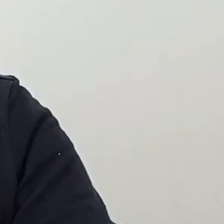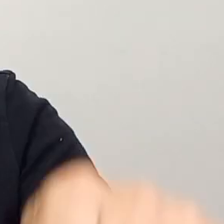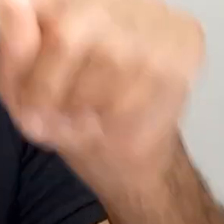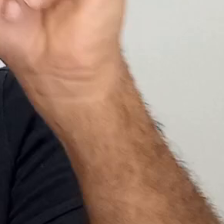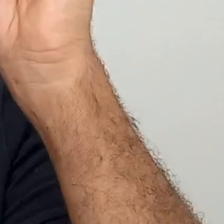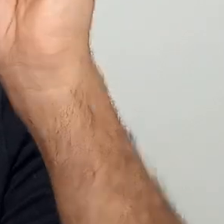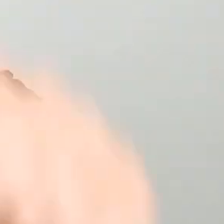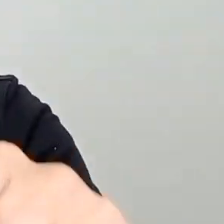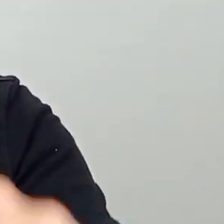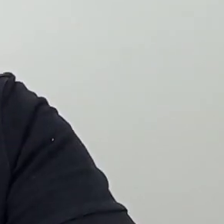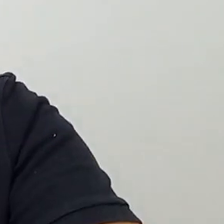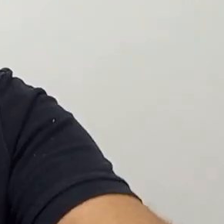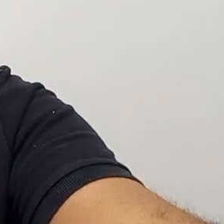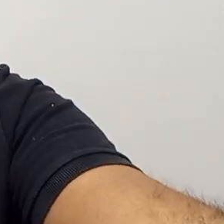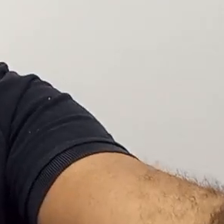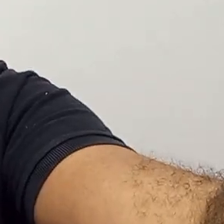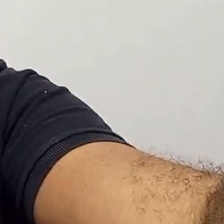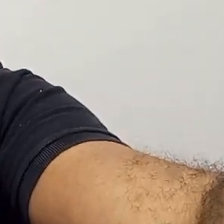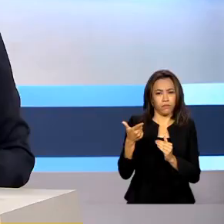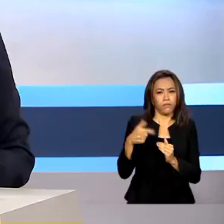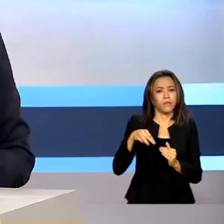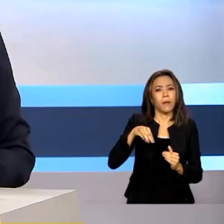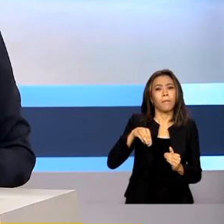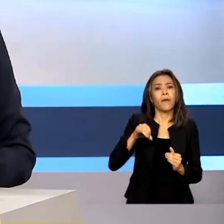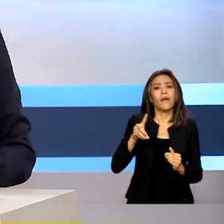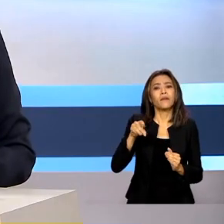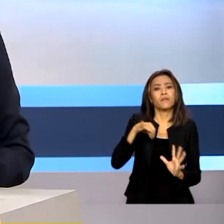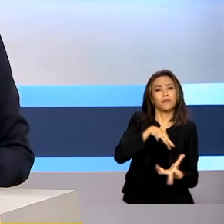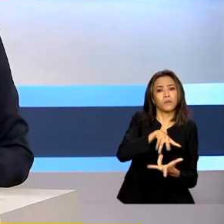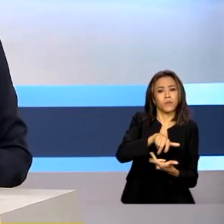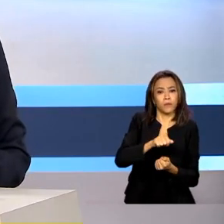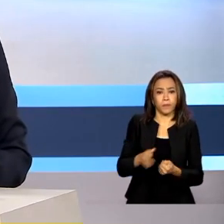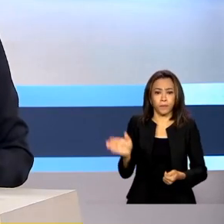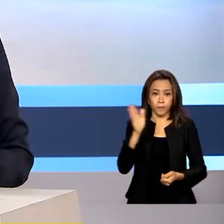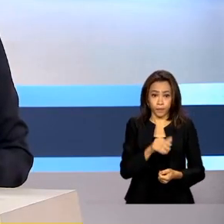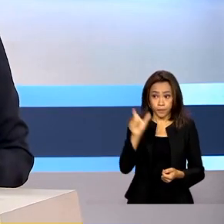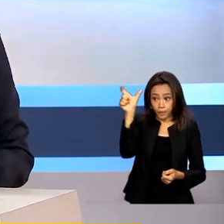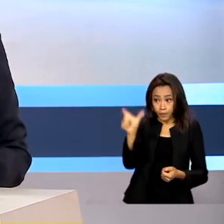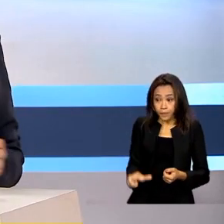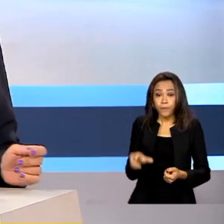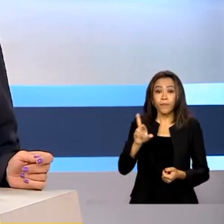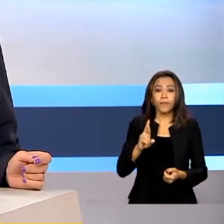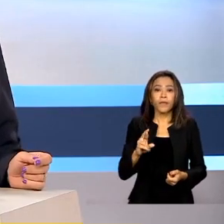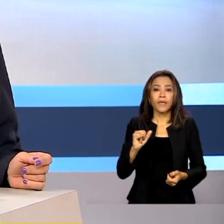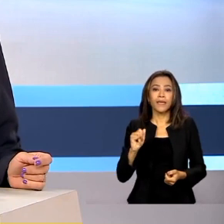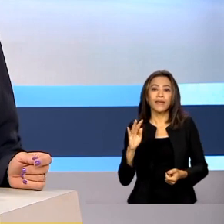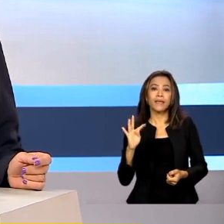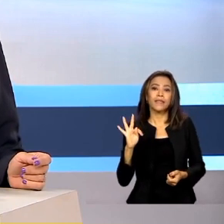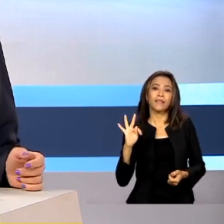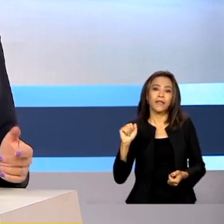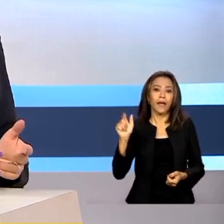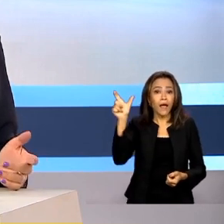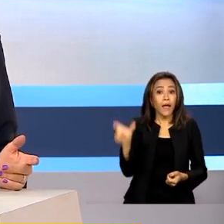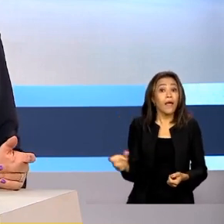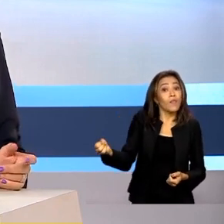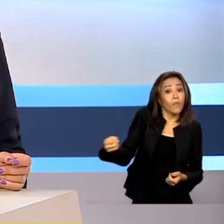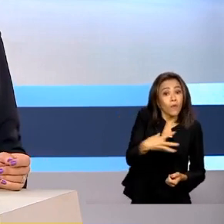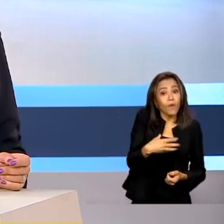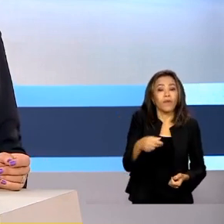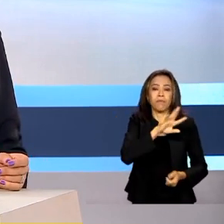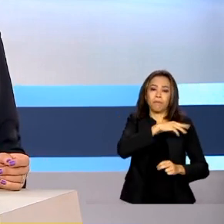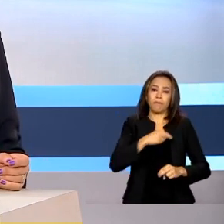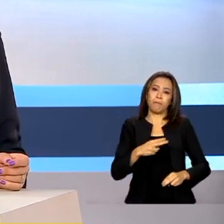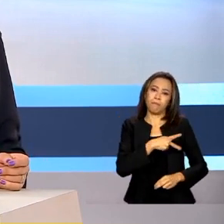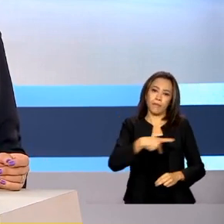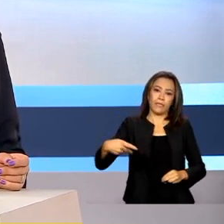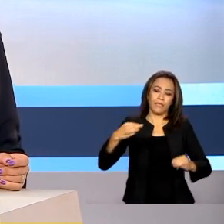acaba de sair, está confirmado. Rita Serrano, nova presidente da Caixa, tomou posse ontem e